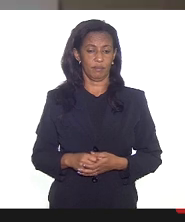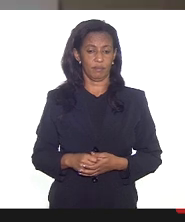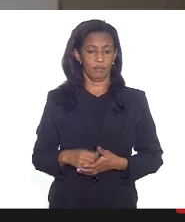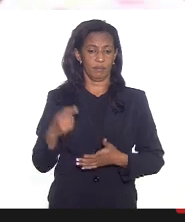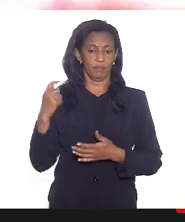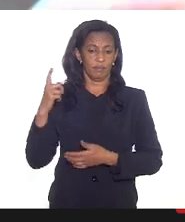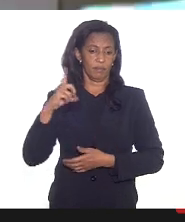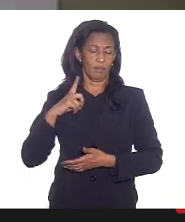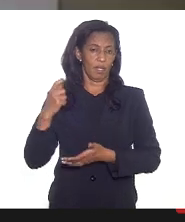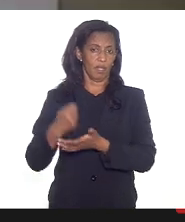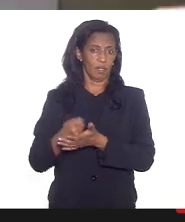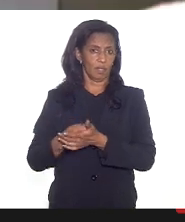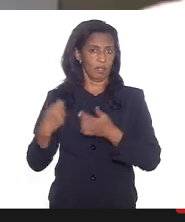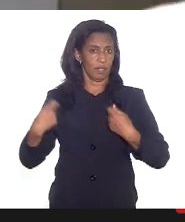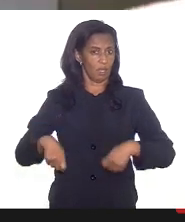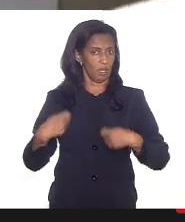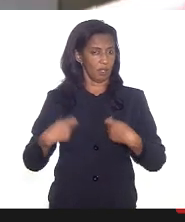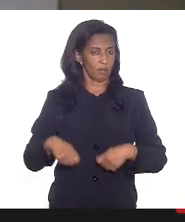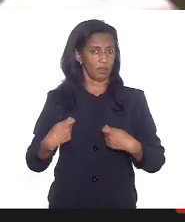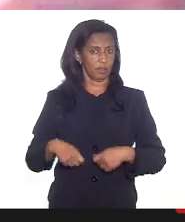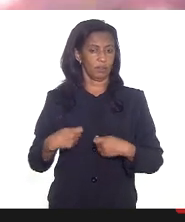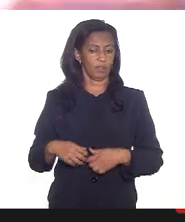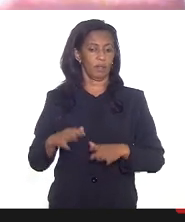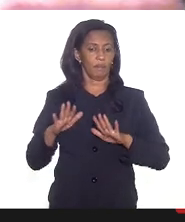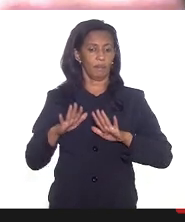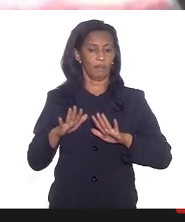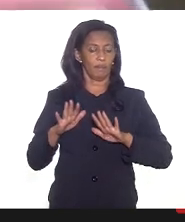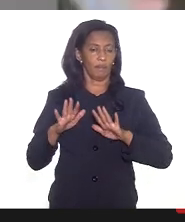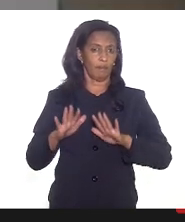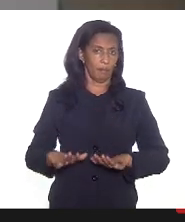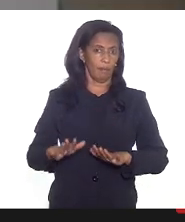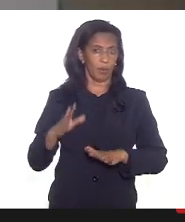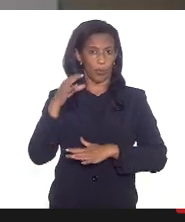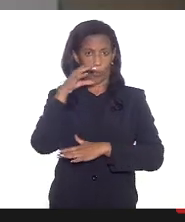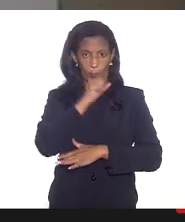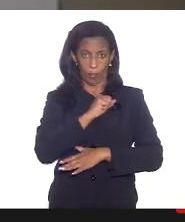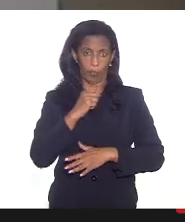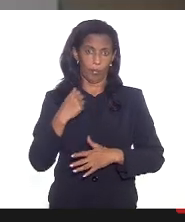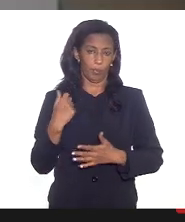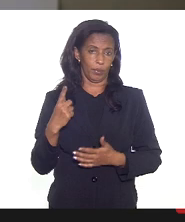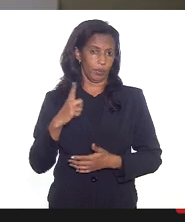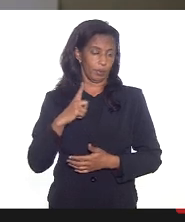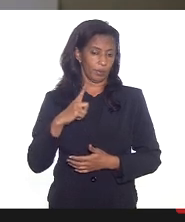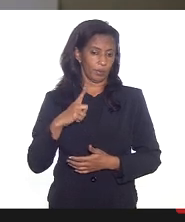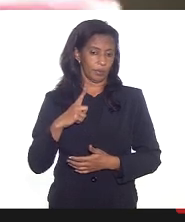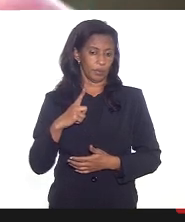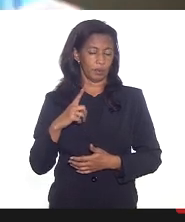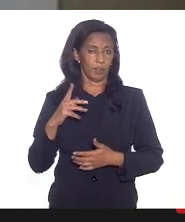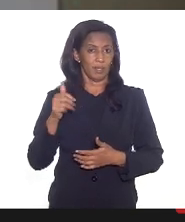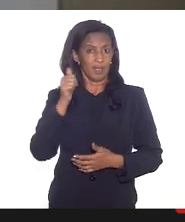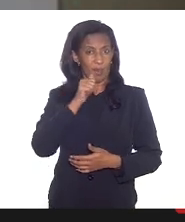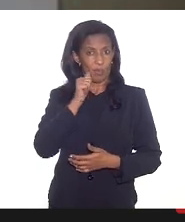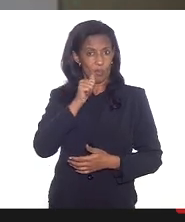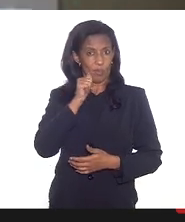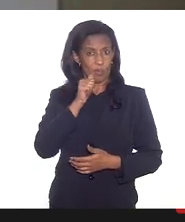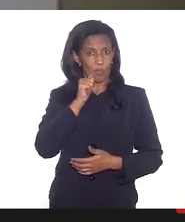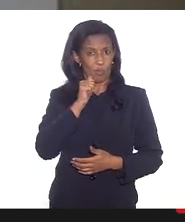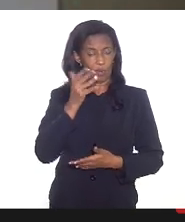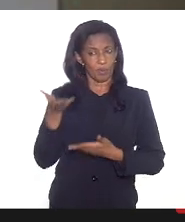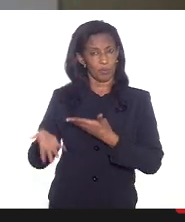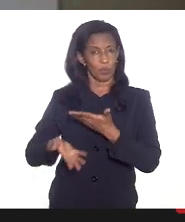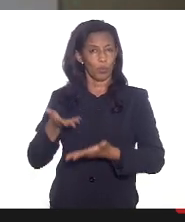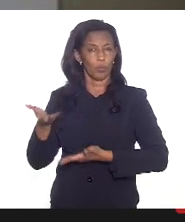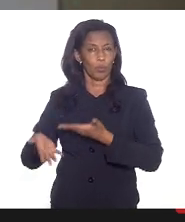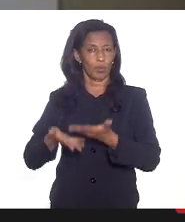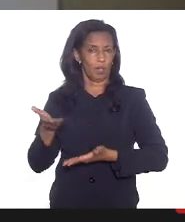existe a necessidade realmente mais remota que seja de que a mulher passe por um cuidado